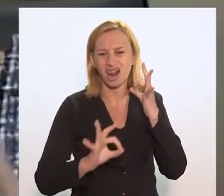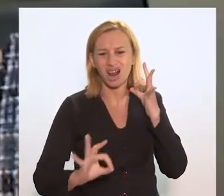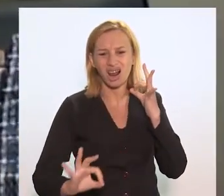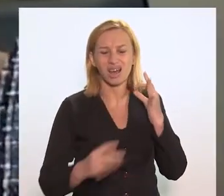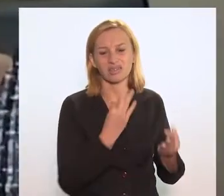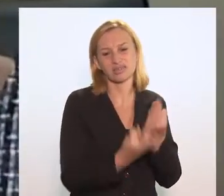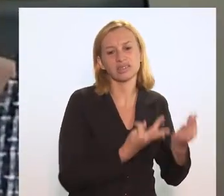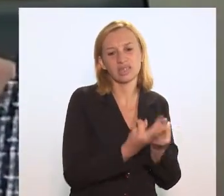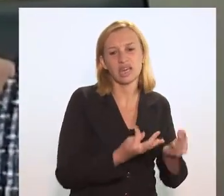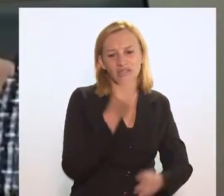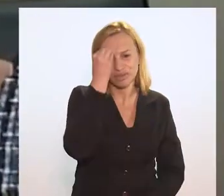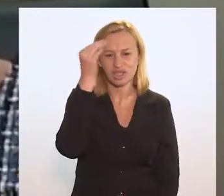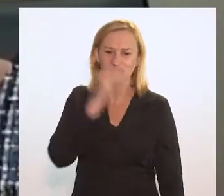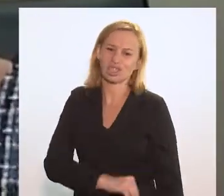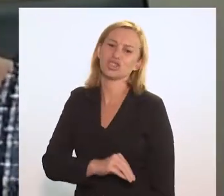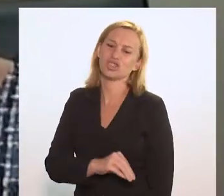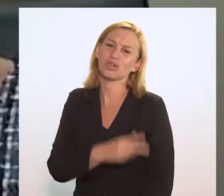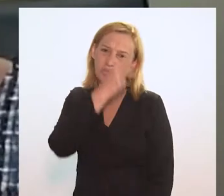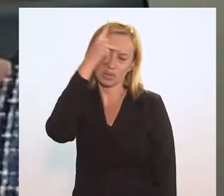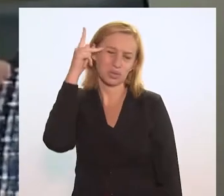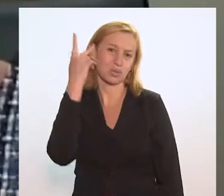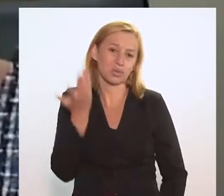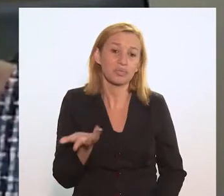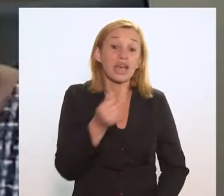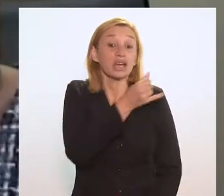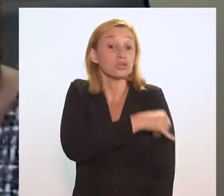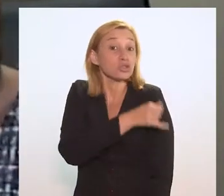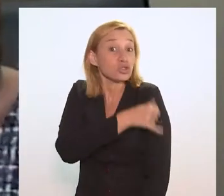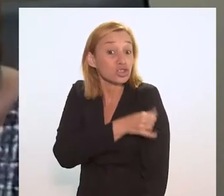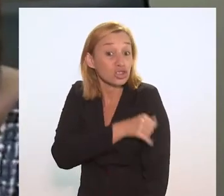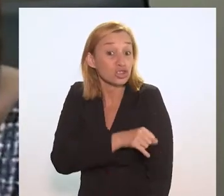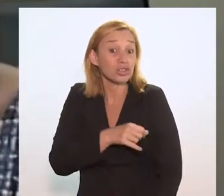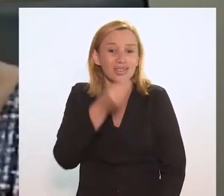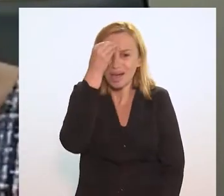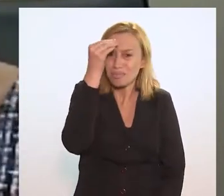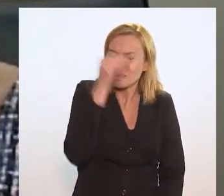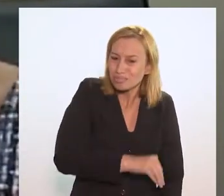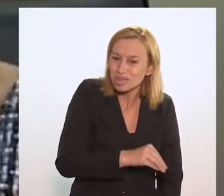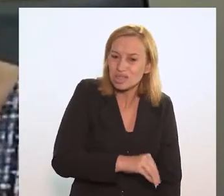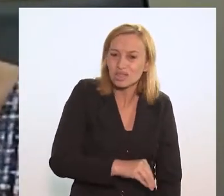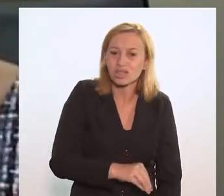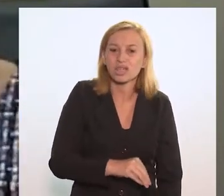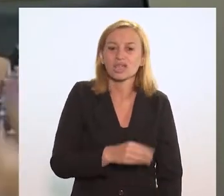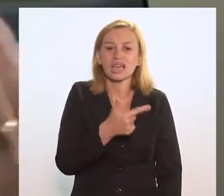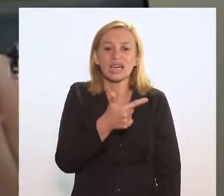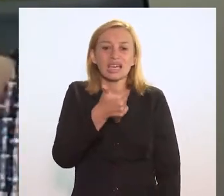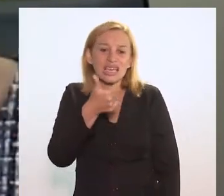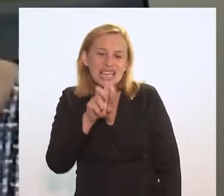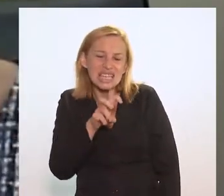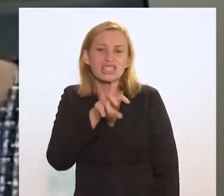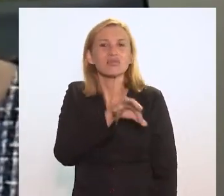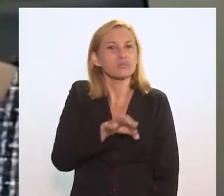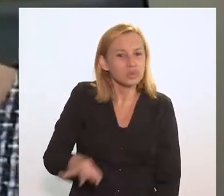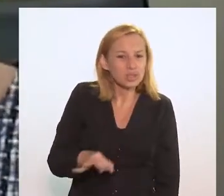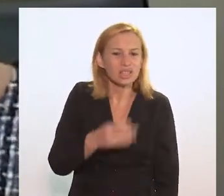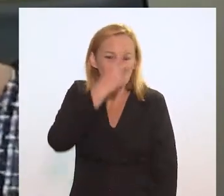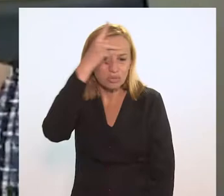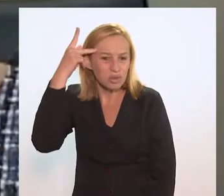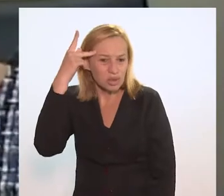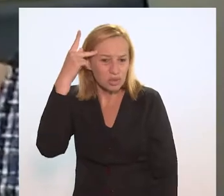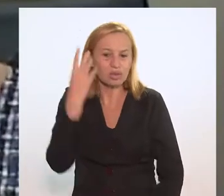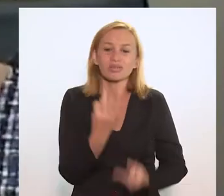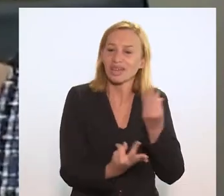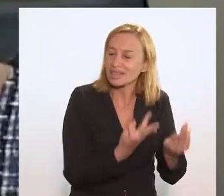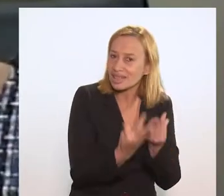há uma desistência por parte do paciente. No Rio de Janeiro, esse abandono alcança cerca de 15% das